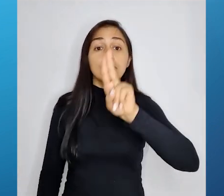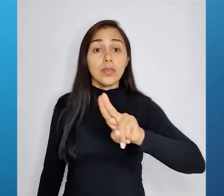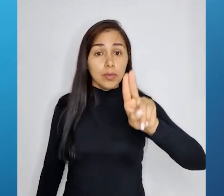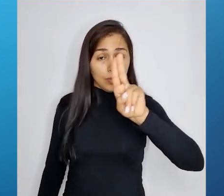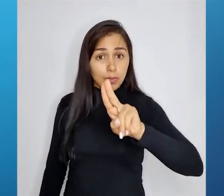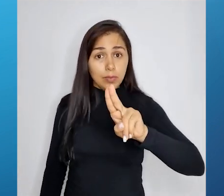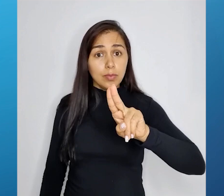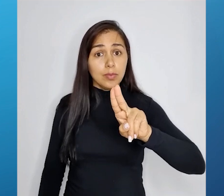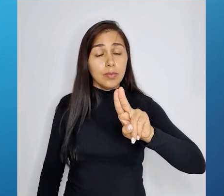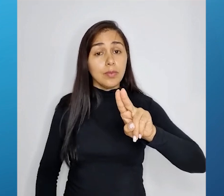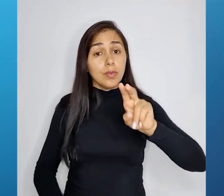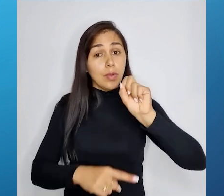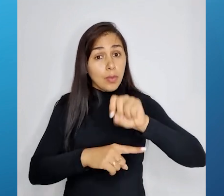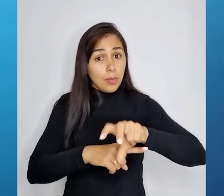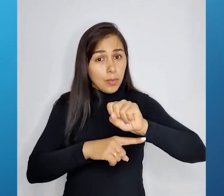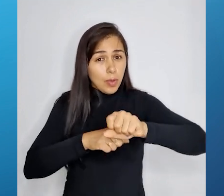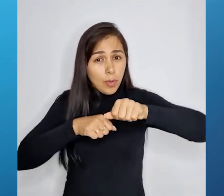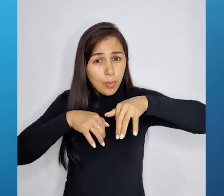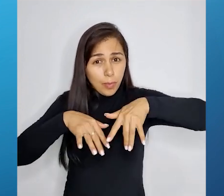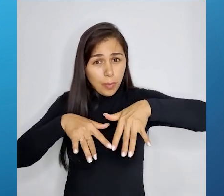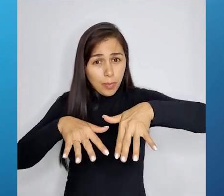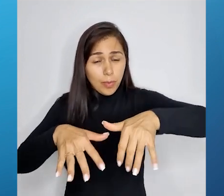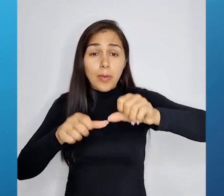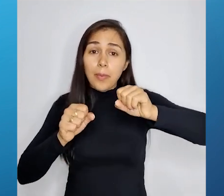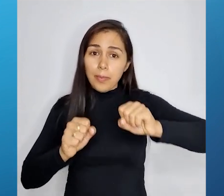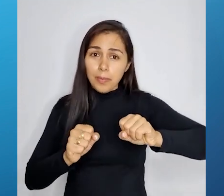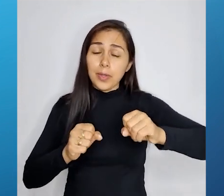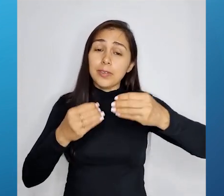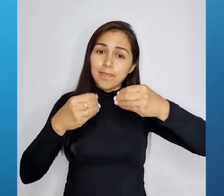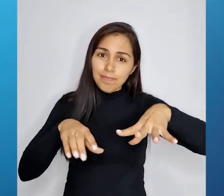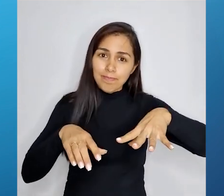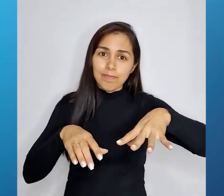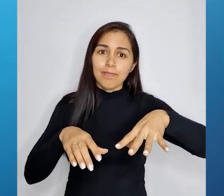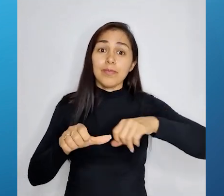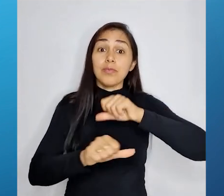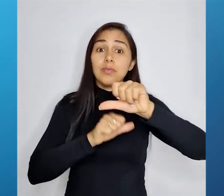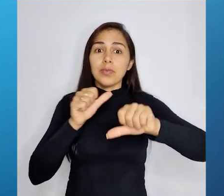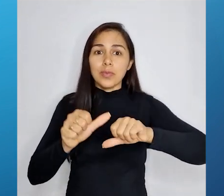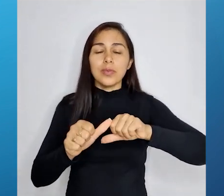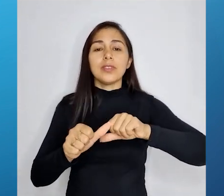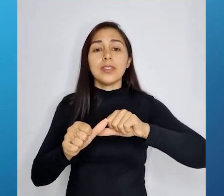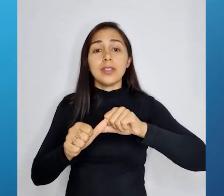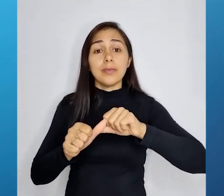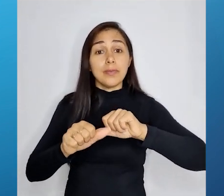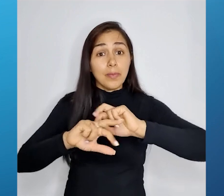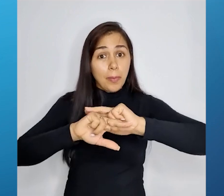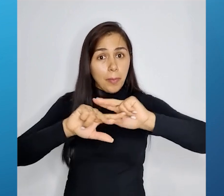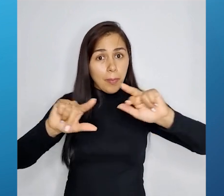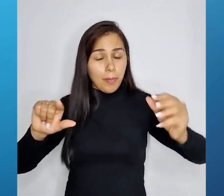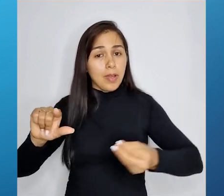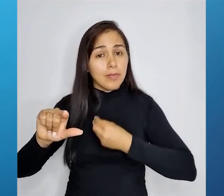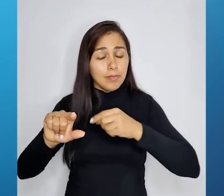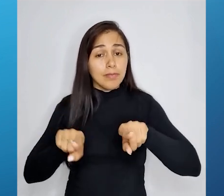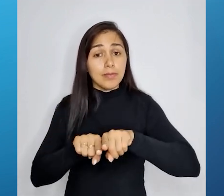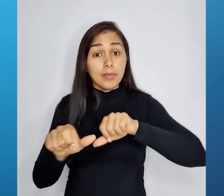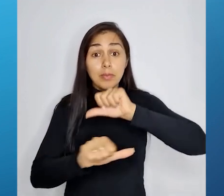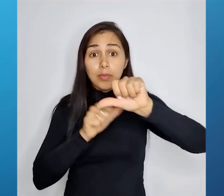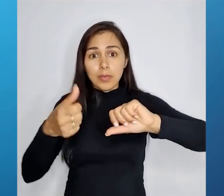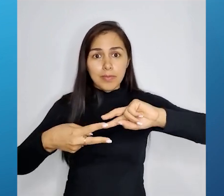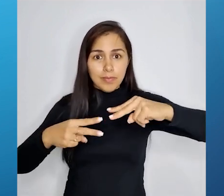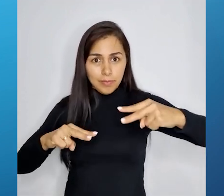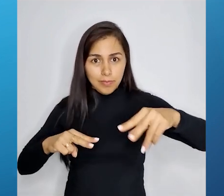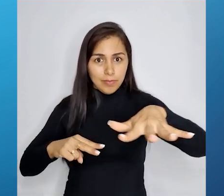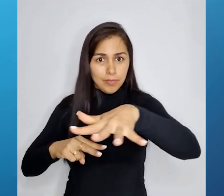A utilização de insumos agrícolas como pesticidas podem alterar a biodiversidade e também relacionada à parte genética daquela